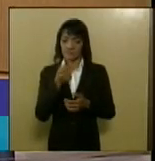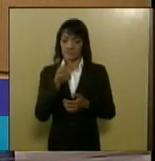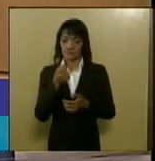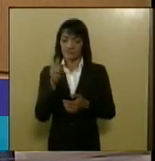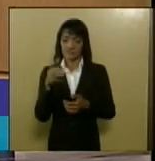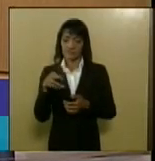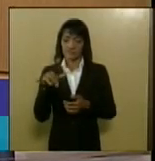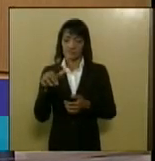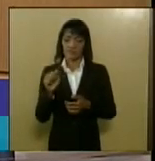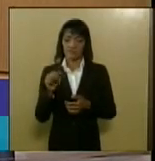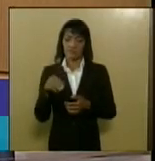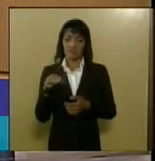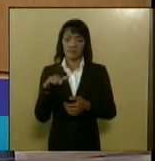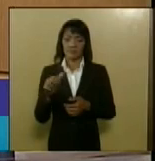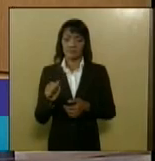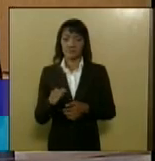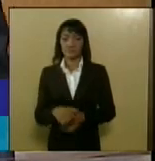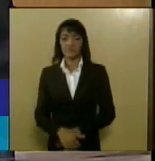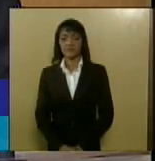Medoso